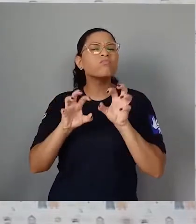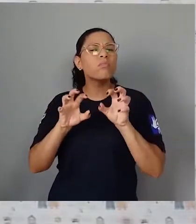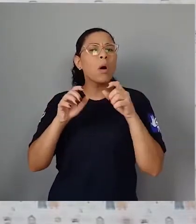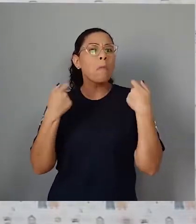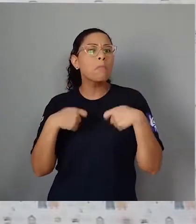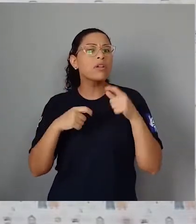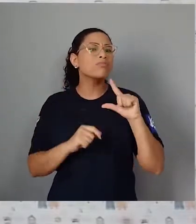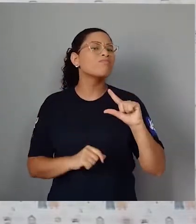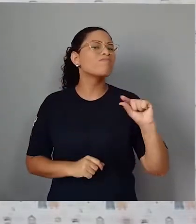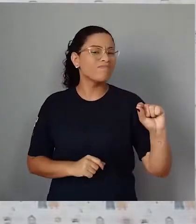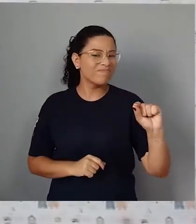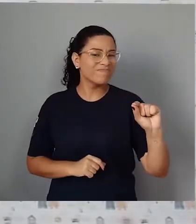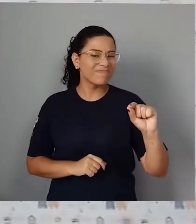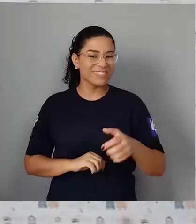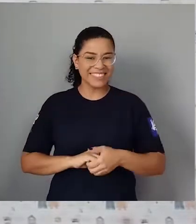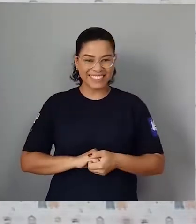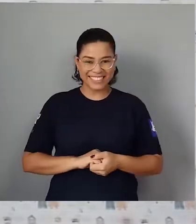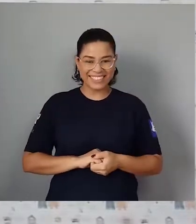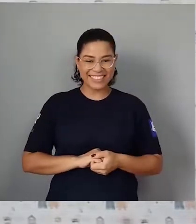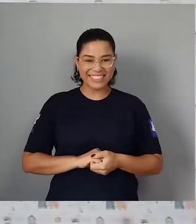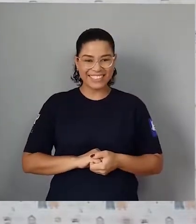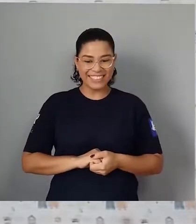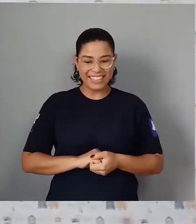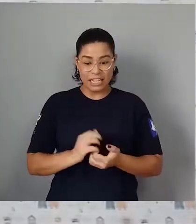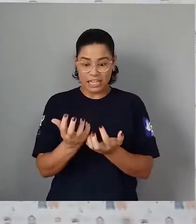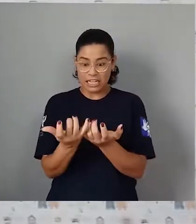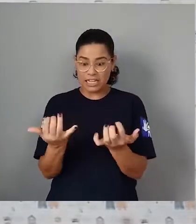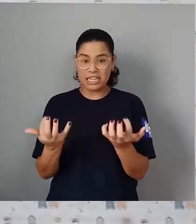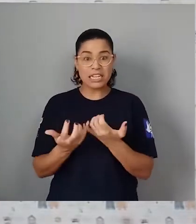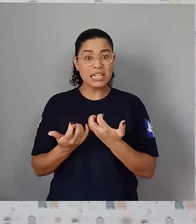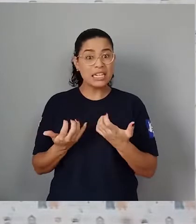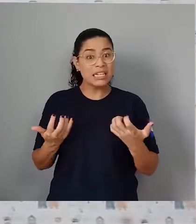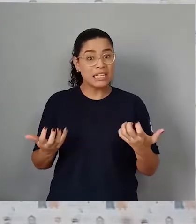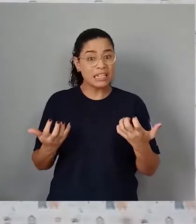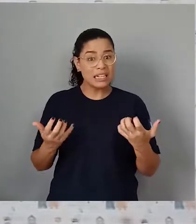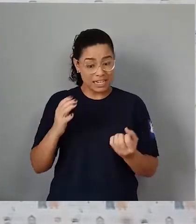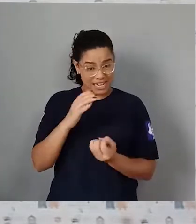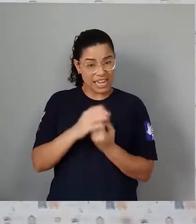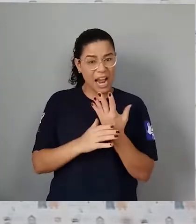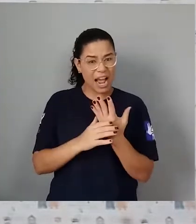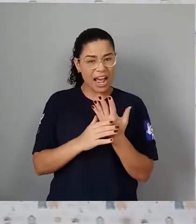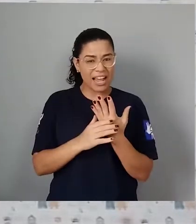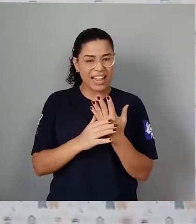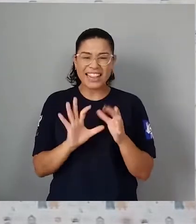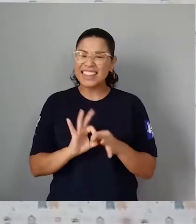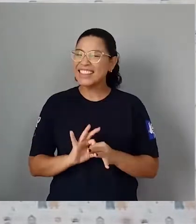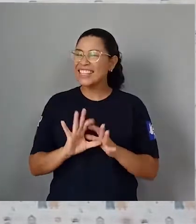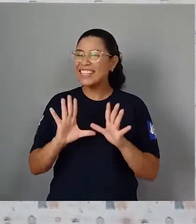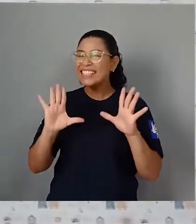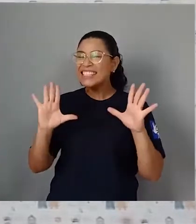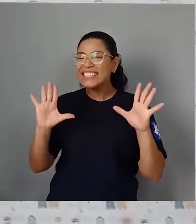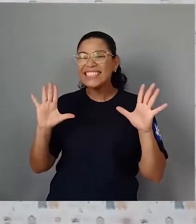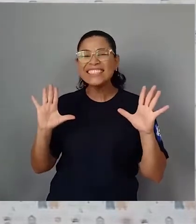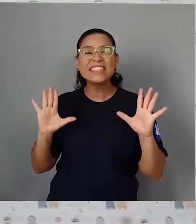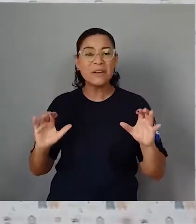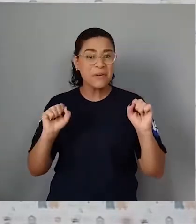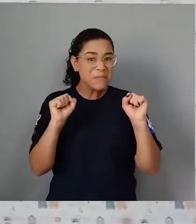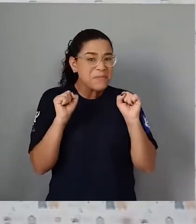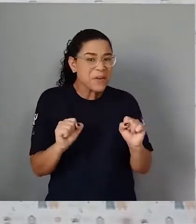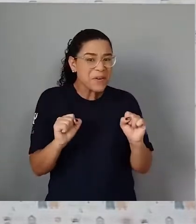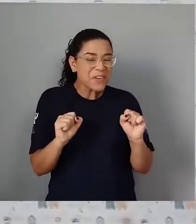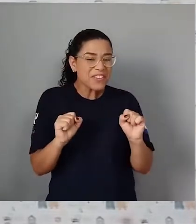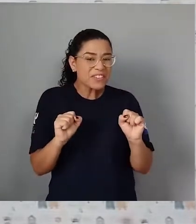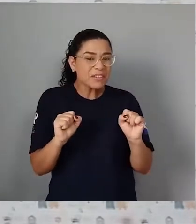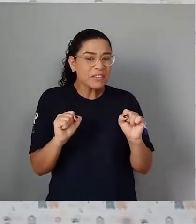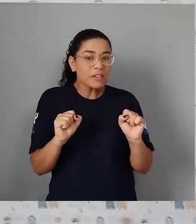entrar. Crie o seu jardim como desejar. Se nunca crio um, basta